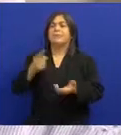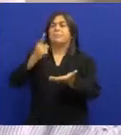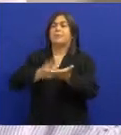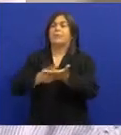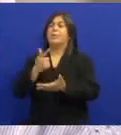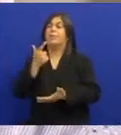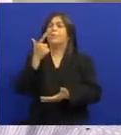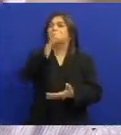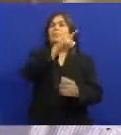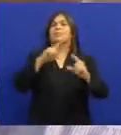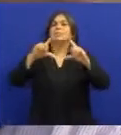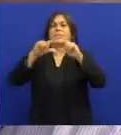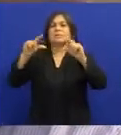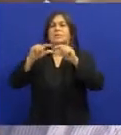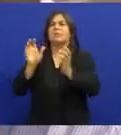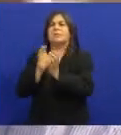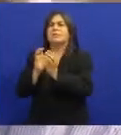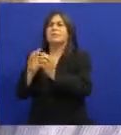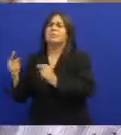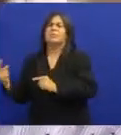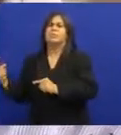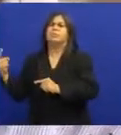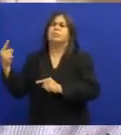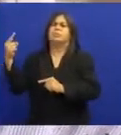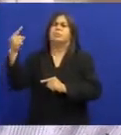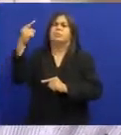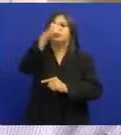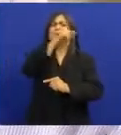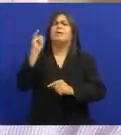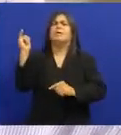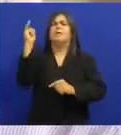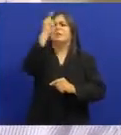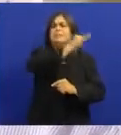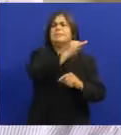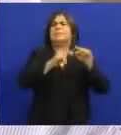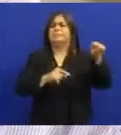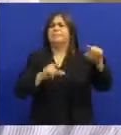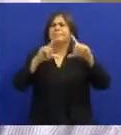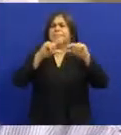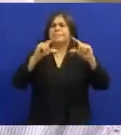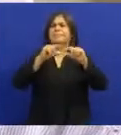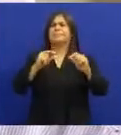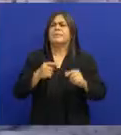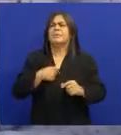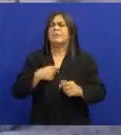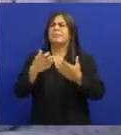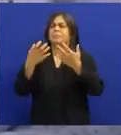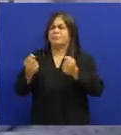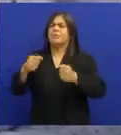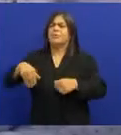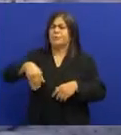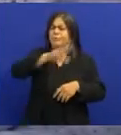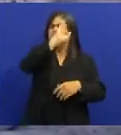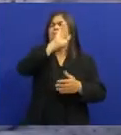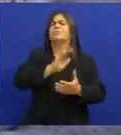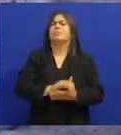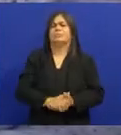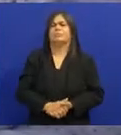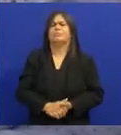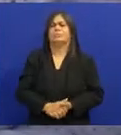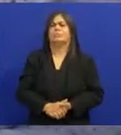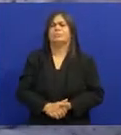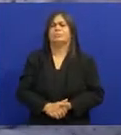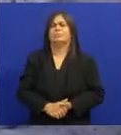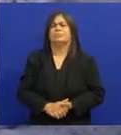mais um show em Brasília Eles saíam de Pernambuco Pegaram o avião E foram direto para Brasília Mas ele foi Fez o show